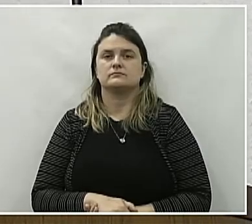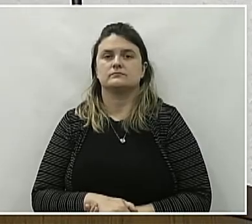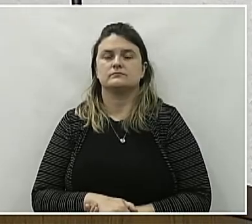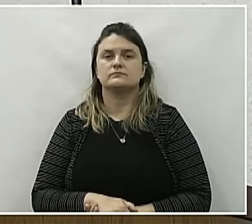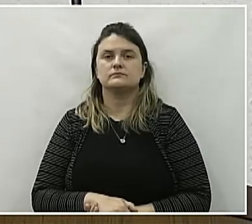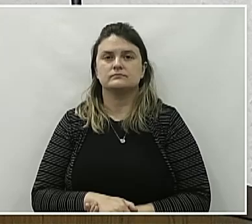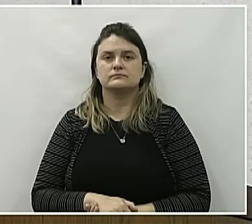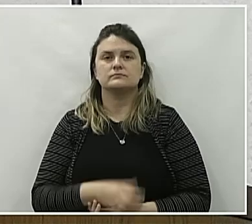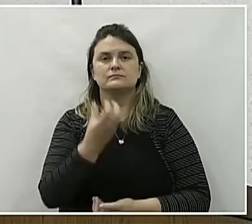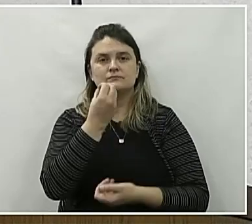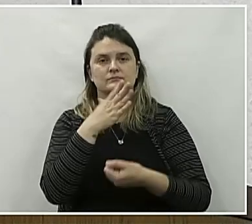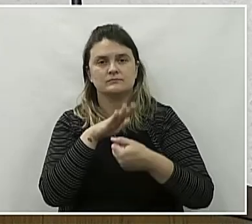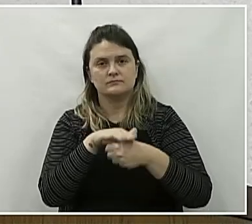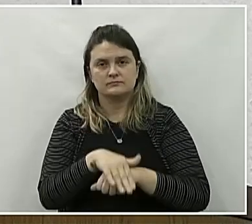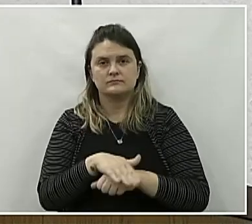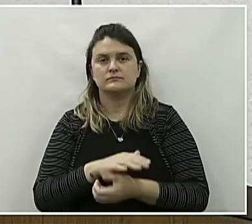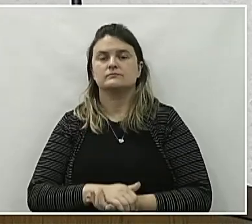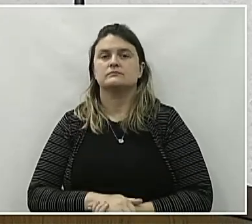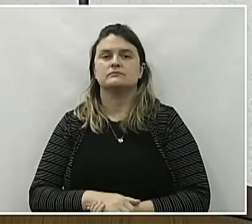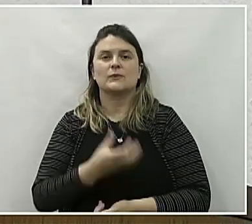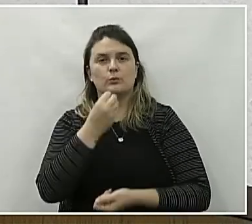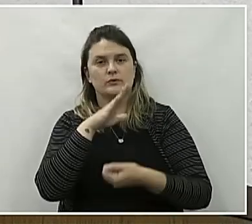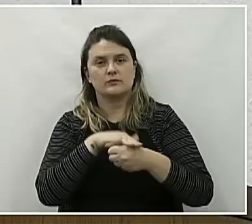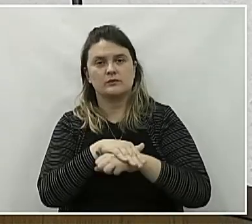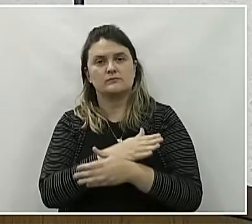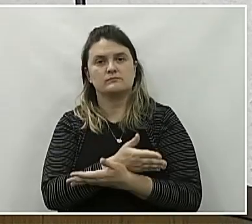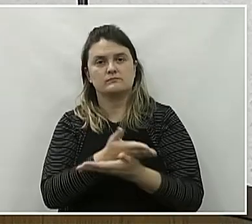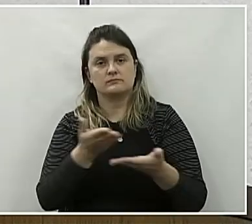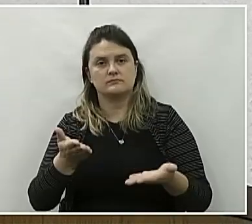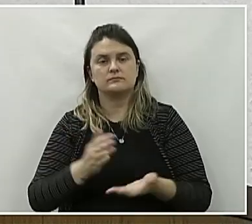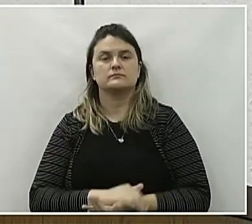Boa noite a todos.